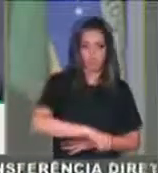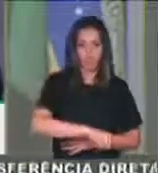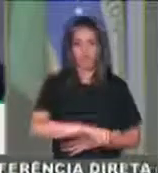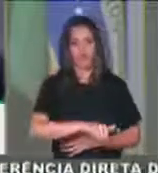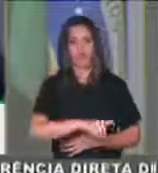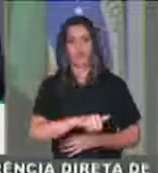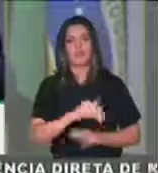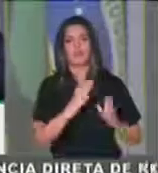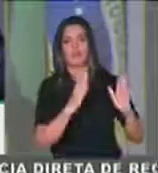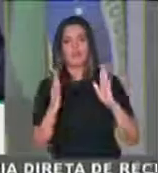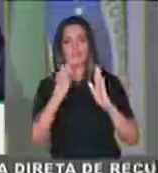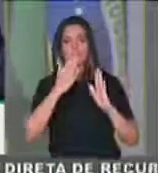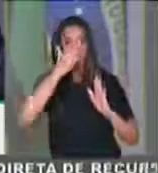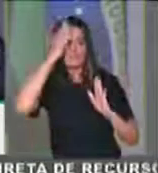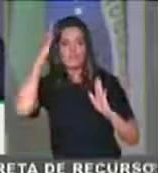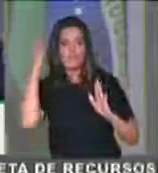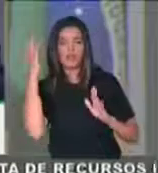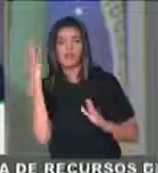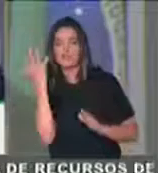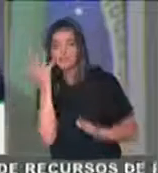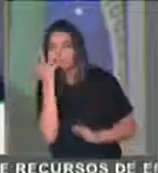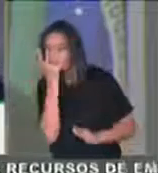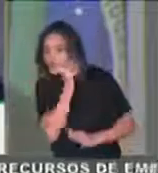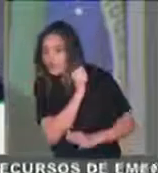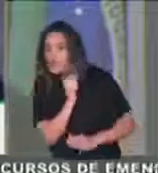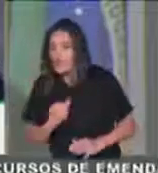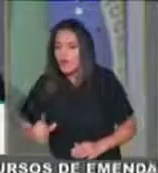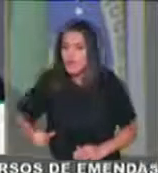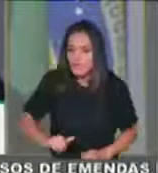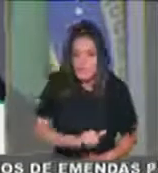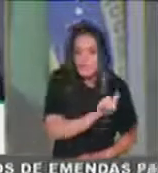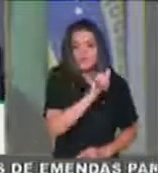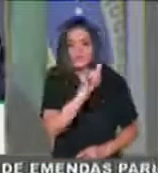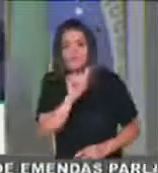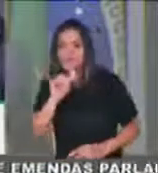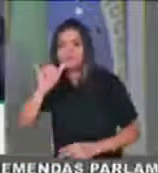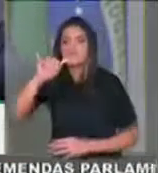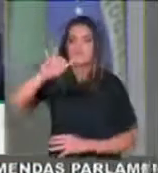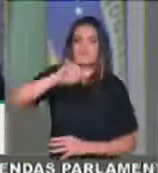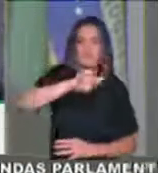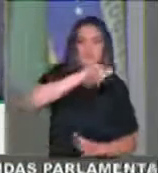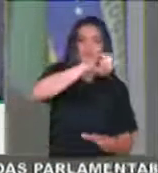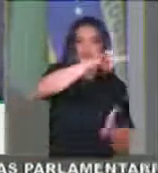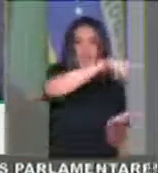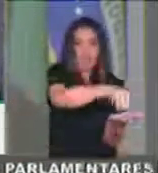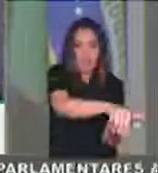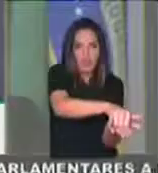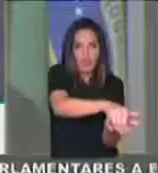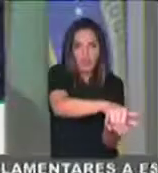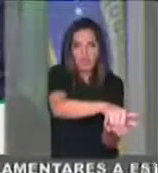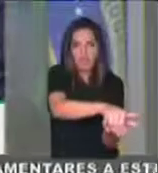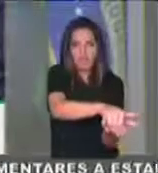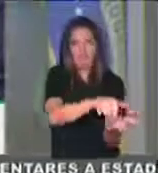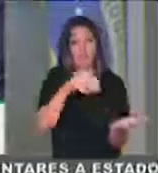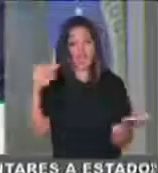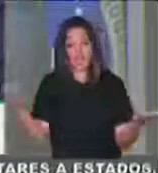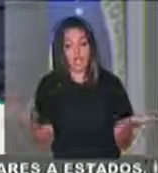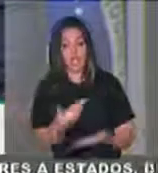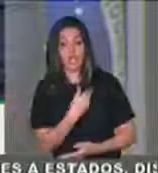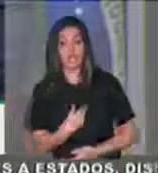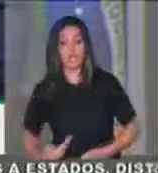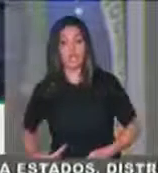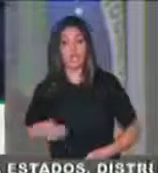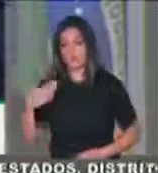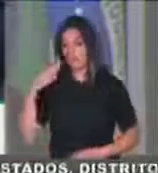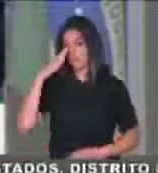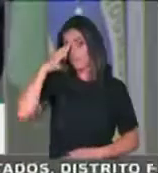conseguiu salvar esta aeronave e a aterrizou. O governo Bolsonaro